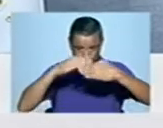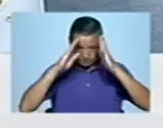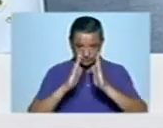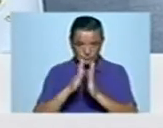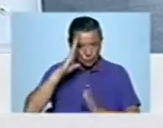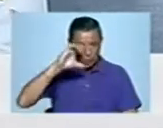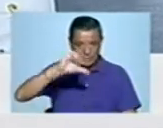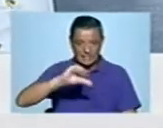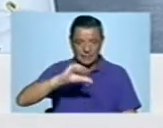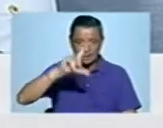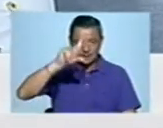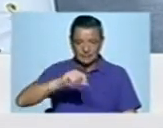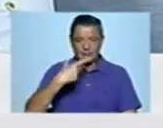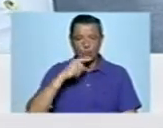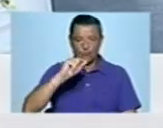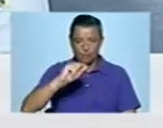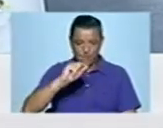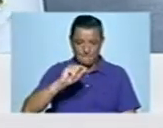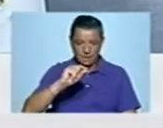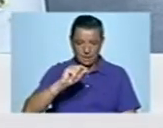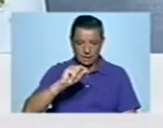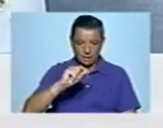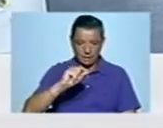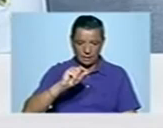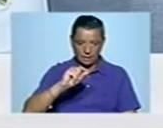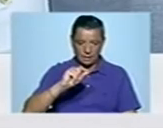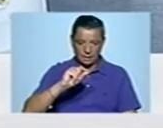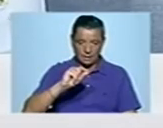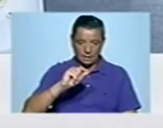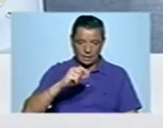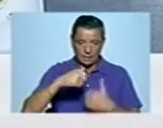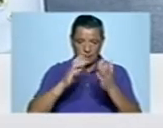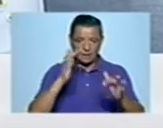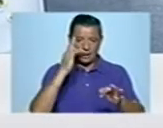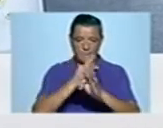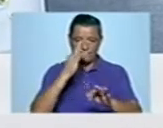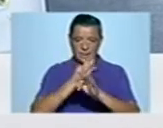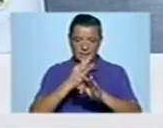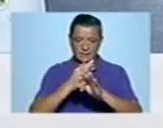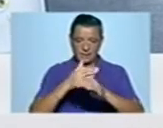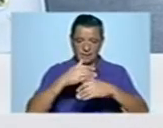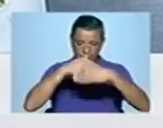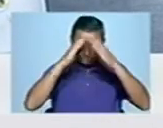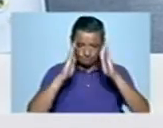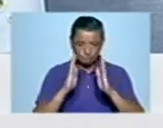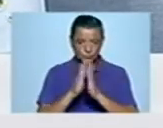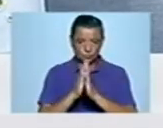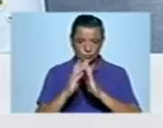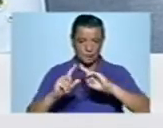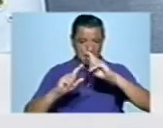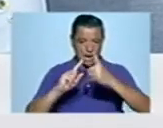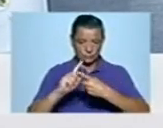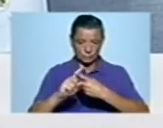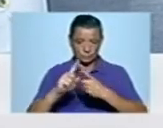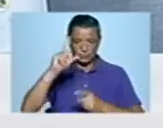Hotel dos Templários, que também tem o nome Templários no seu nome. E à Festa Templária, que é uma festa que nós fazemos todos os anos